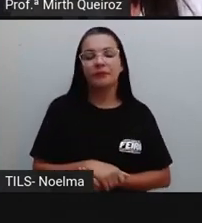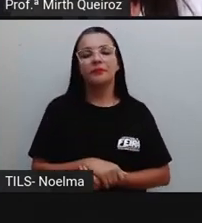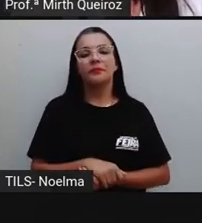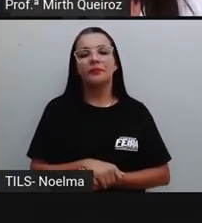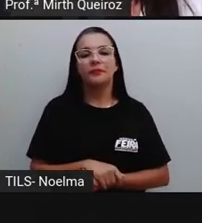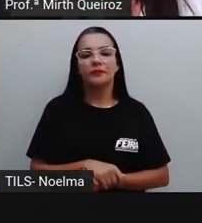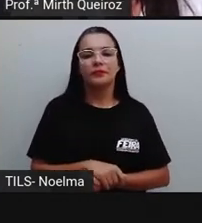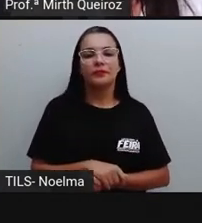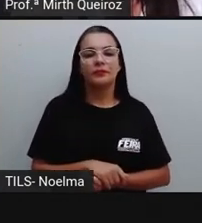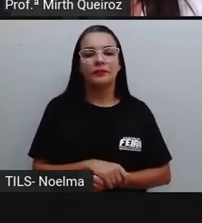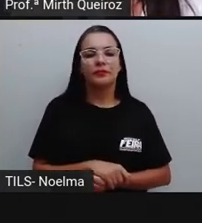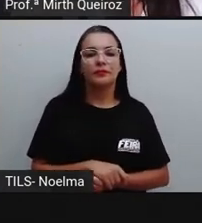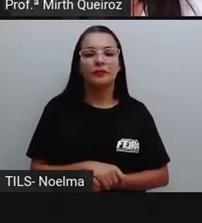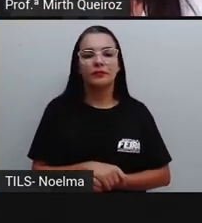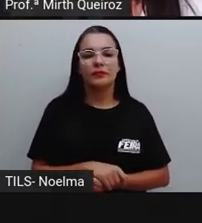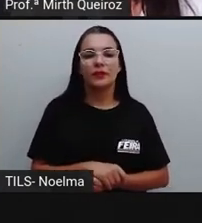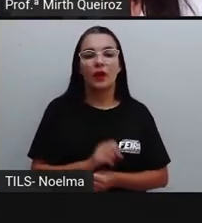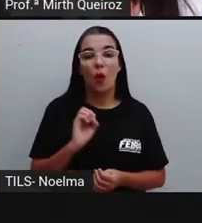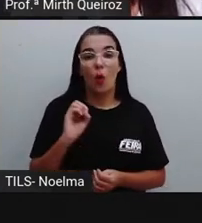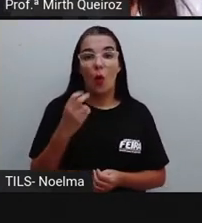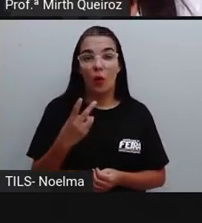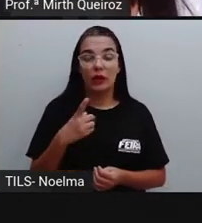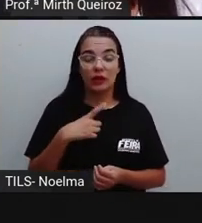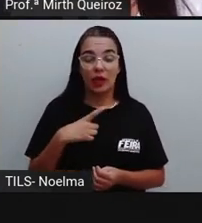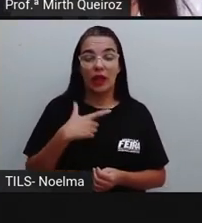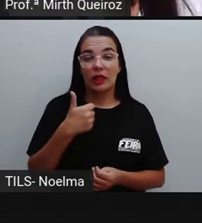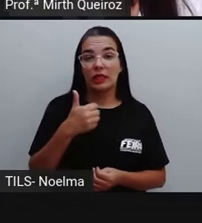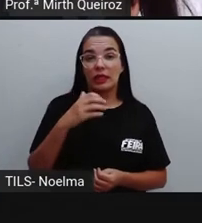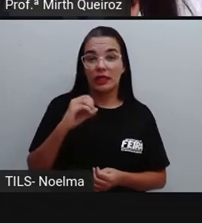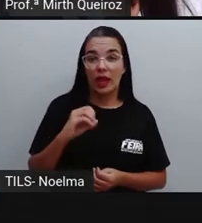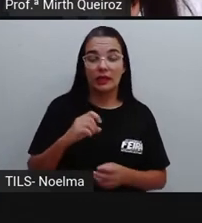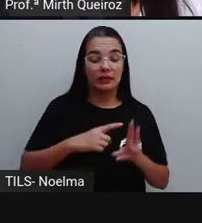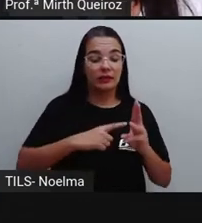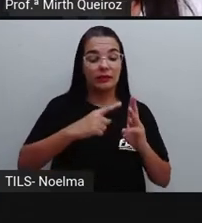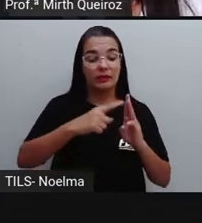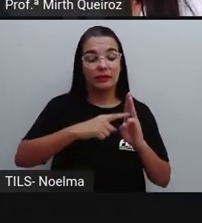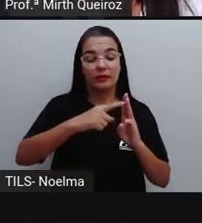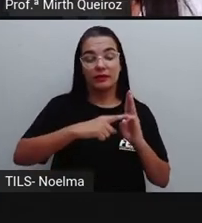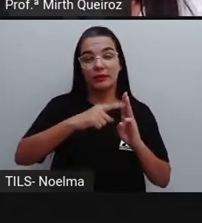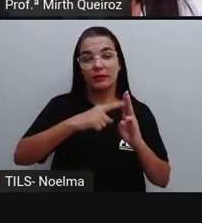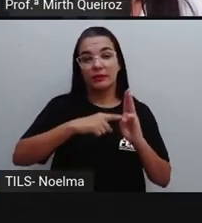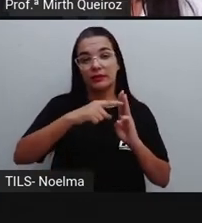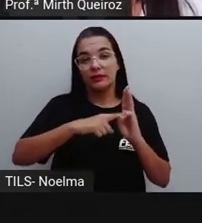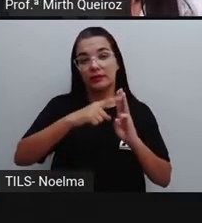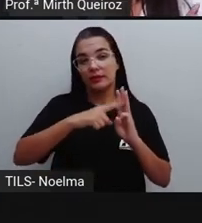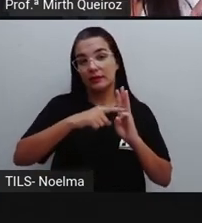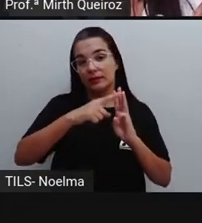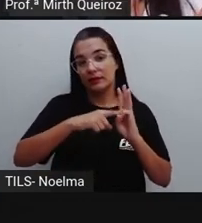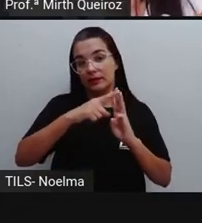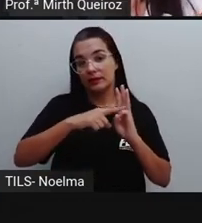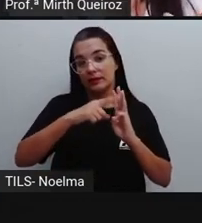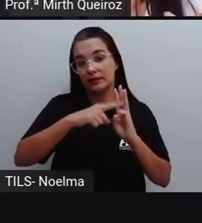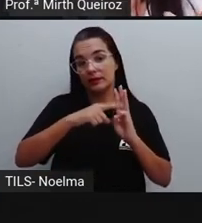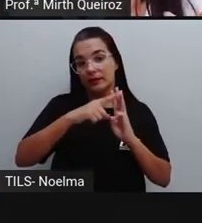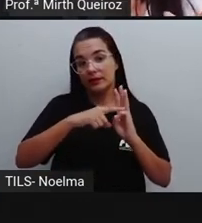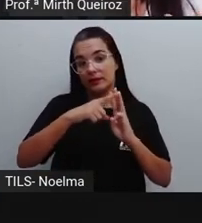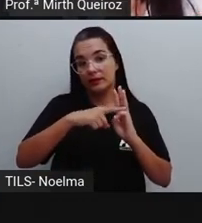uma unidade de milhar ou dez centenas. Porque se a gente somar